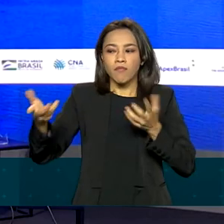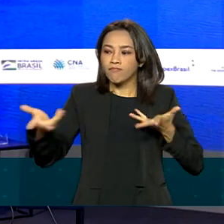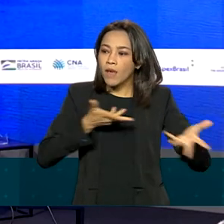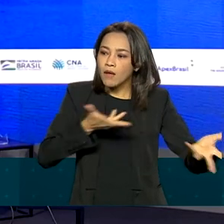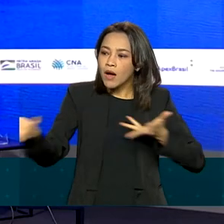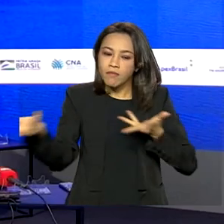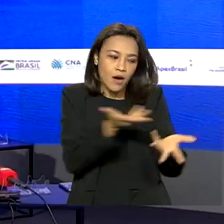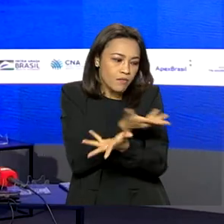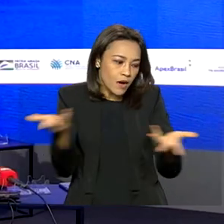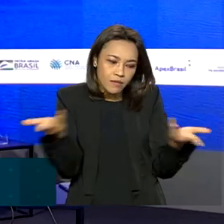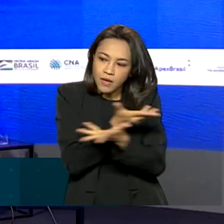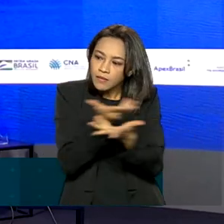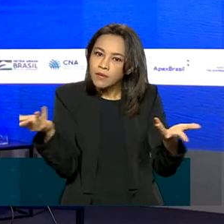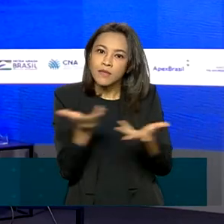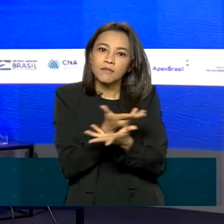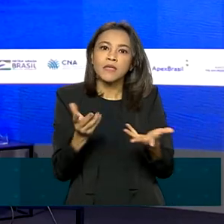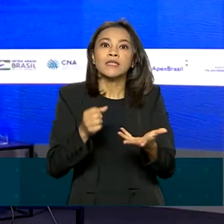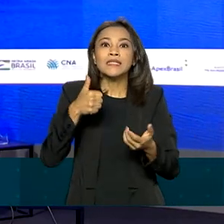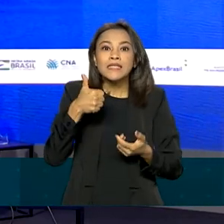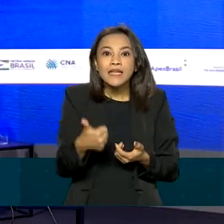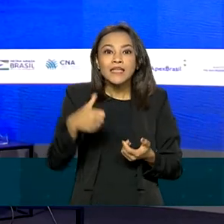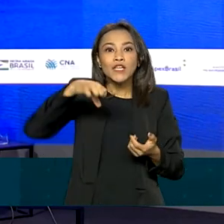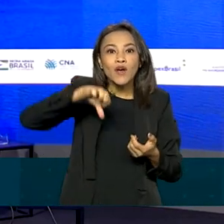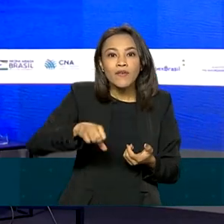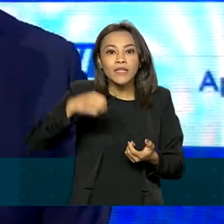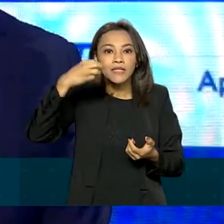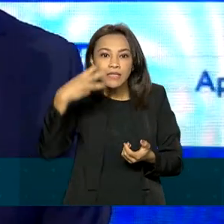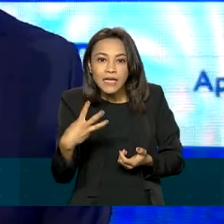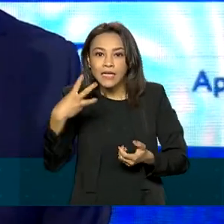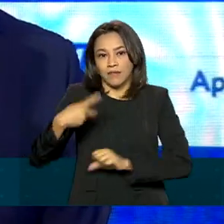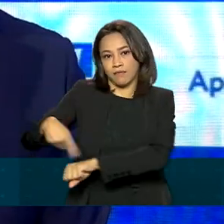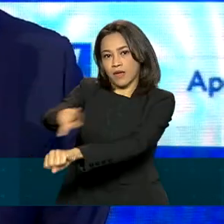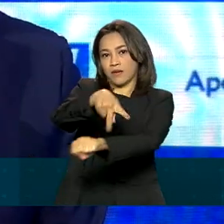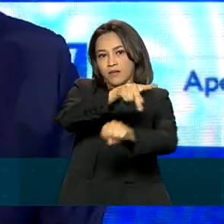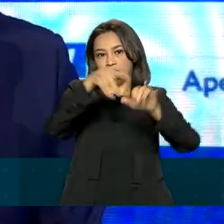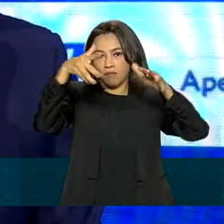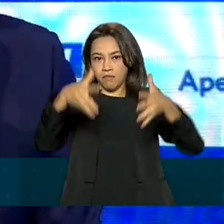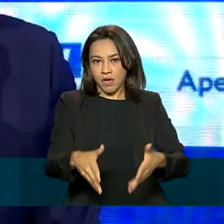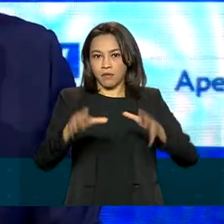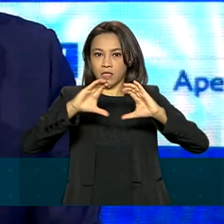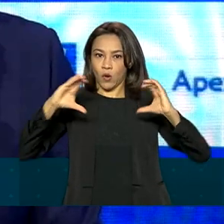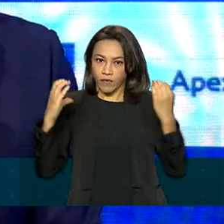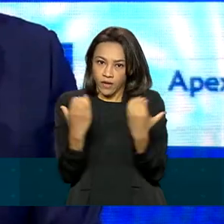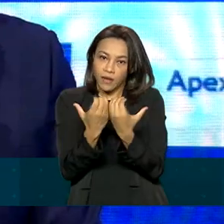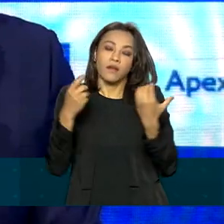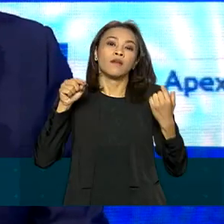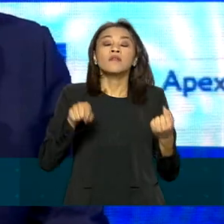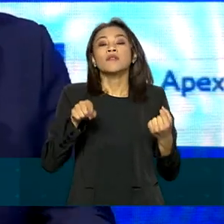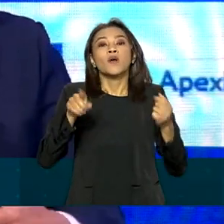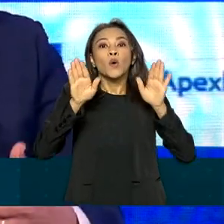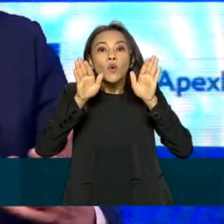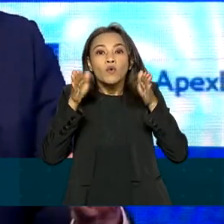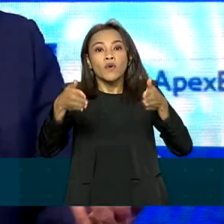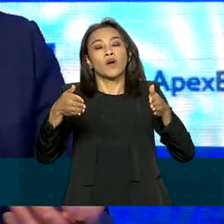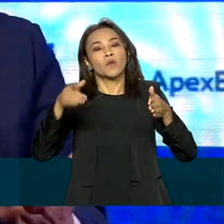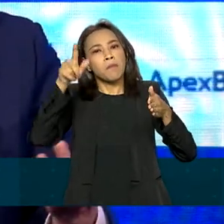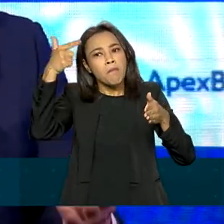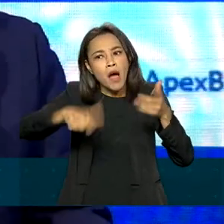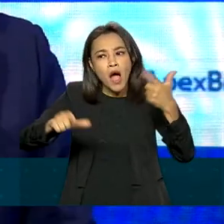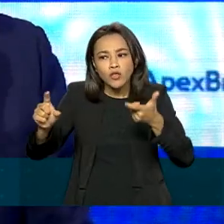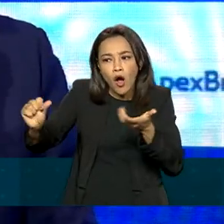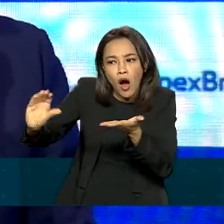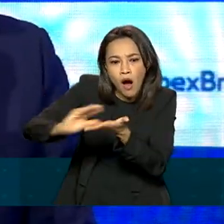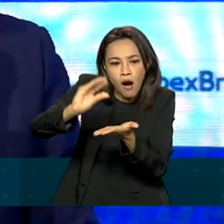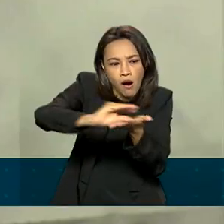das negociações que envolveram 193 países. O desafio se concentrou na busca de mais recursos dos